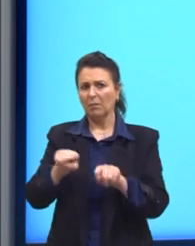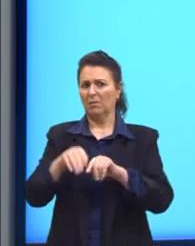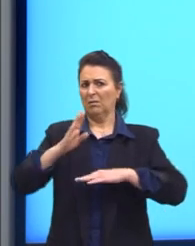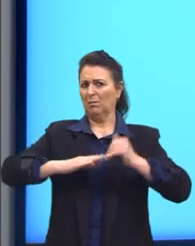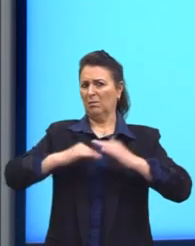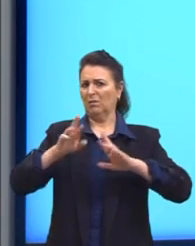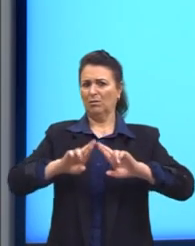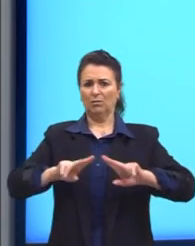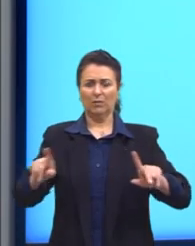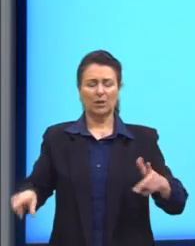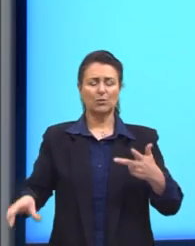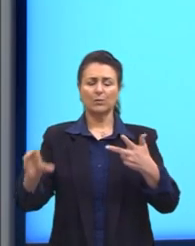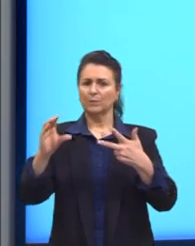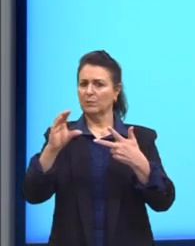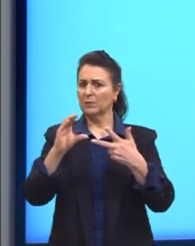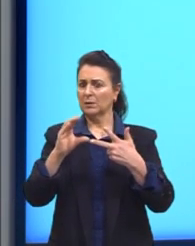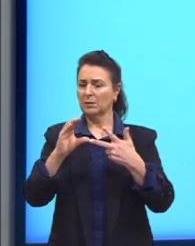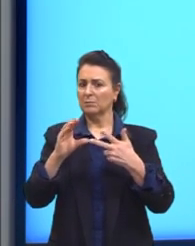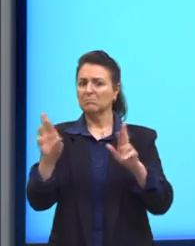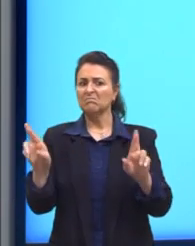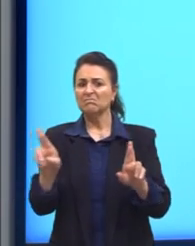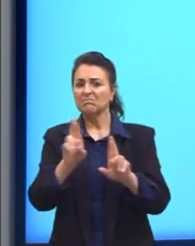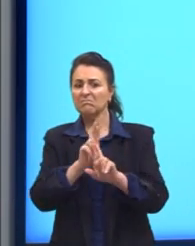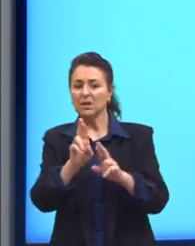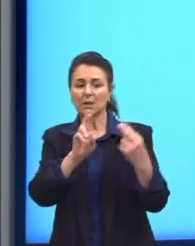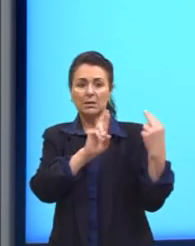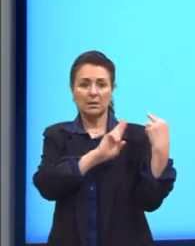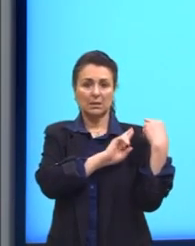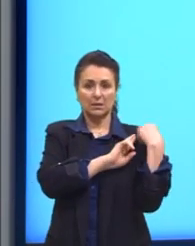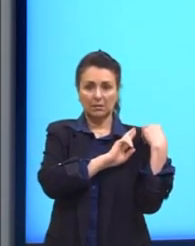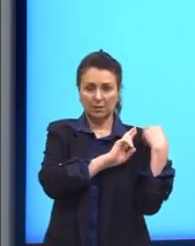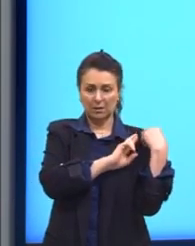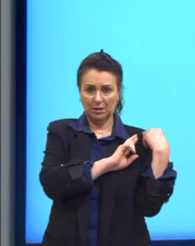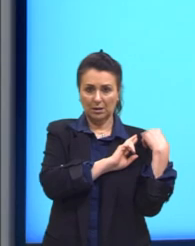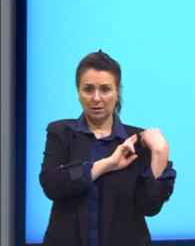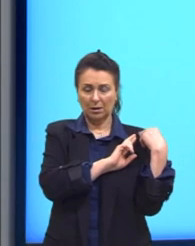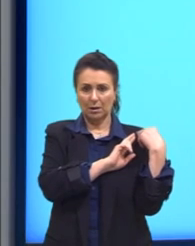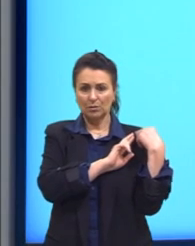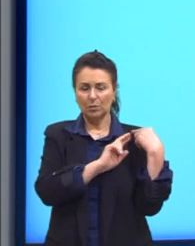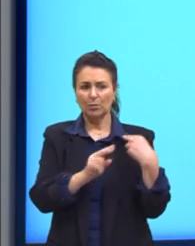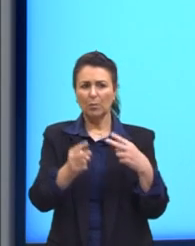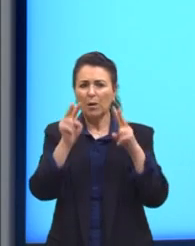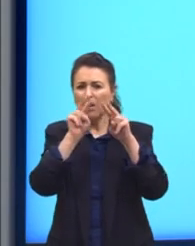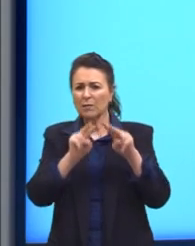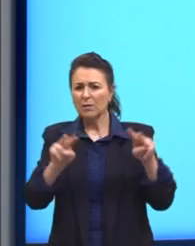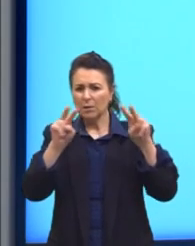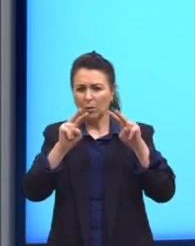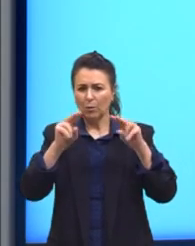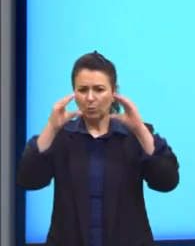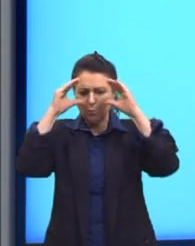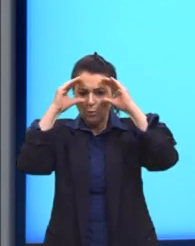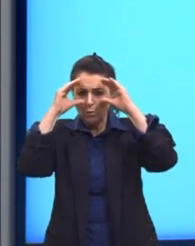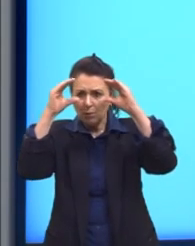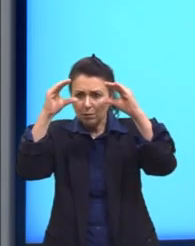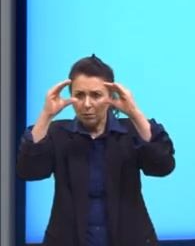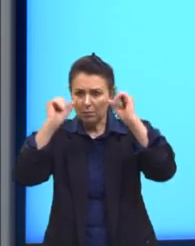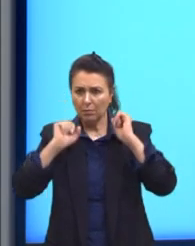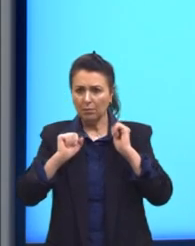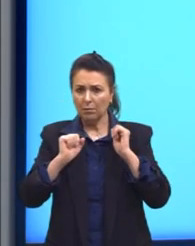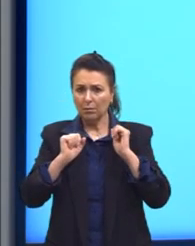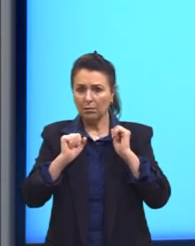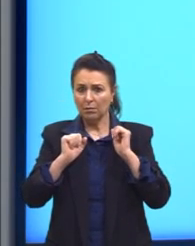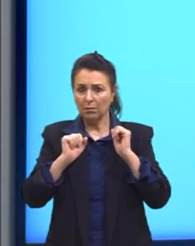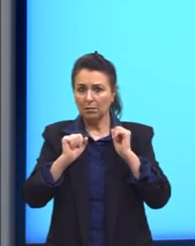Letra C, relativiza responsabilidade sobre a noção de respeito. Ali a gente está falando